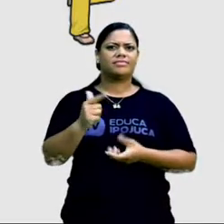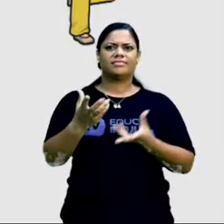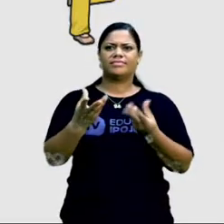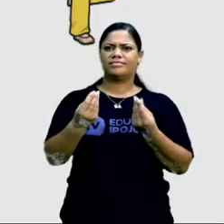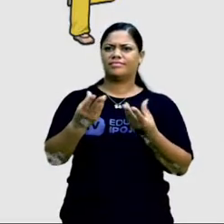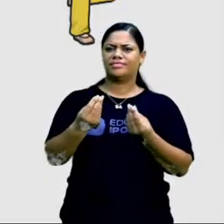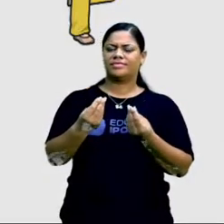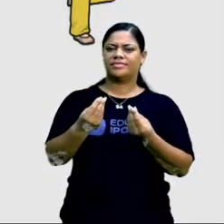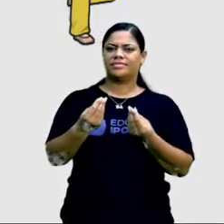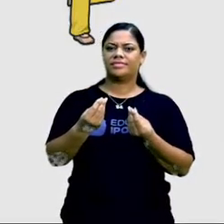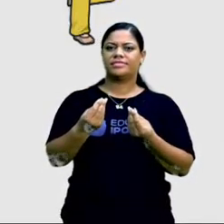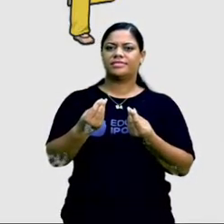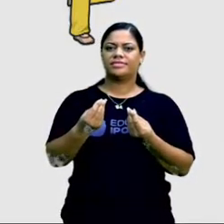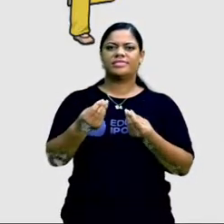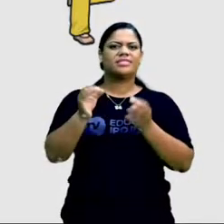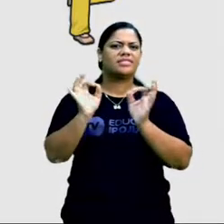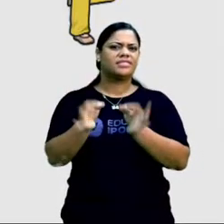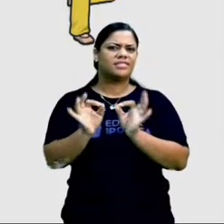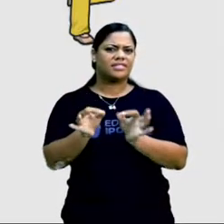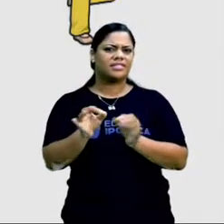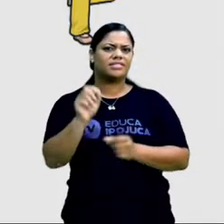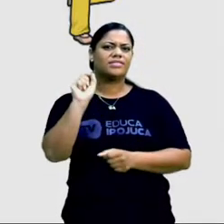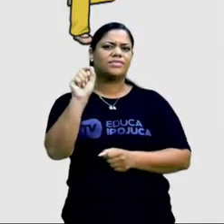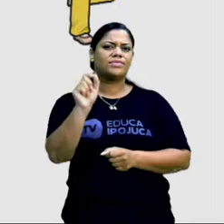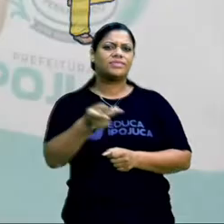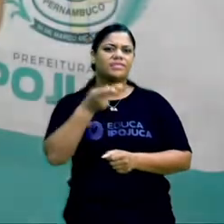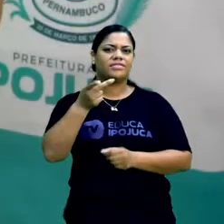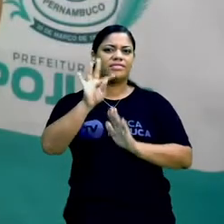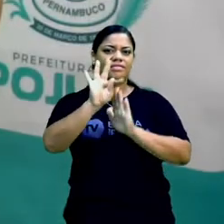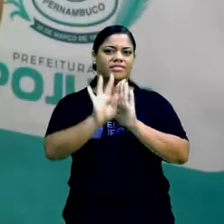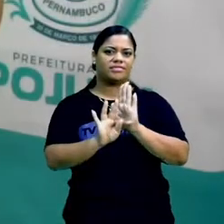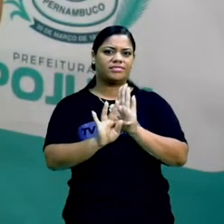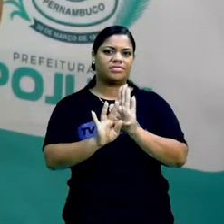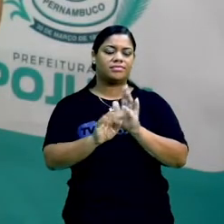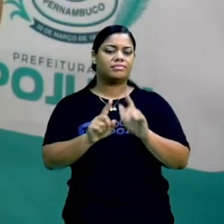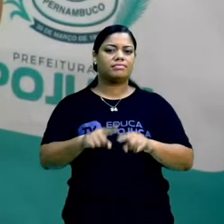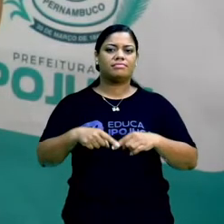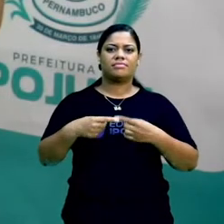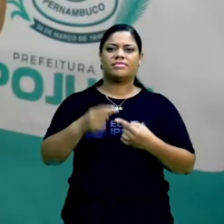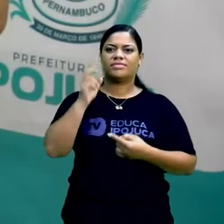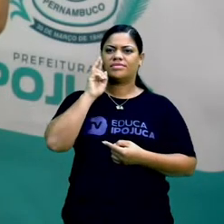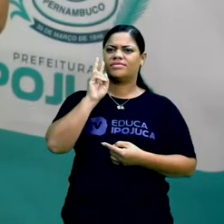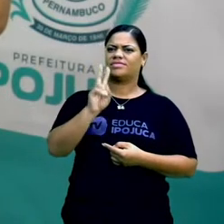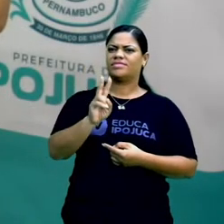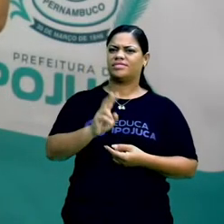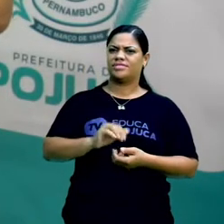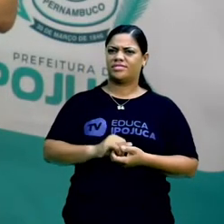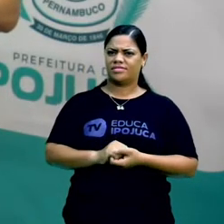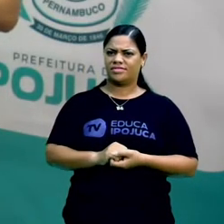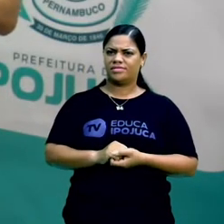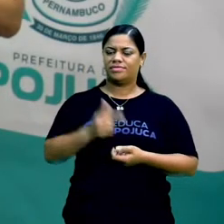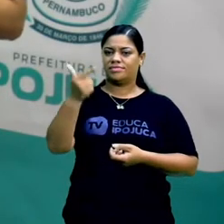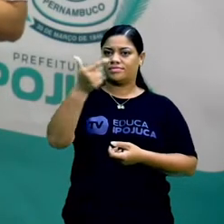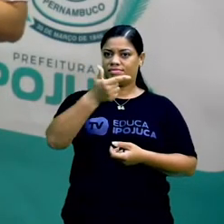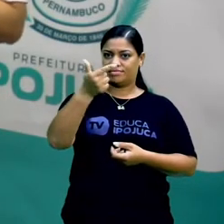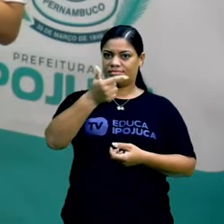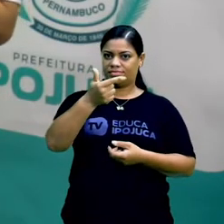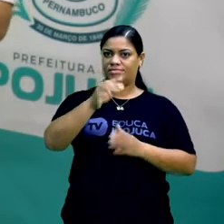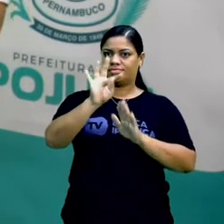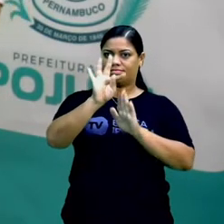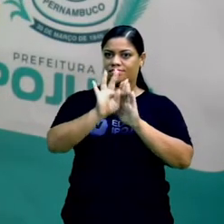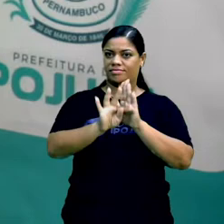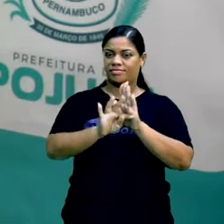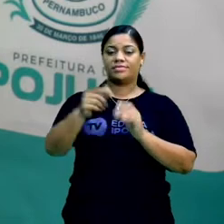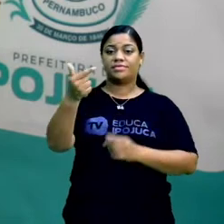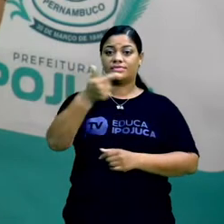certeza do que vai se tratar o texto. Mas quando eu vejo o subtítulo ou